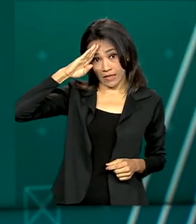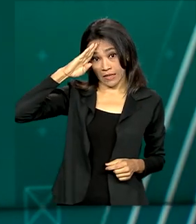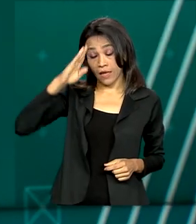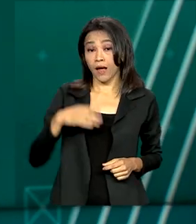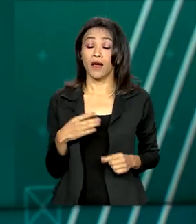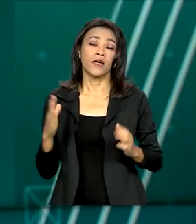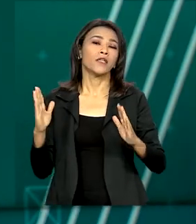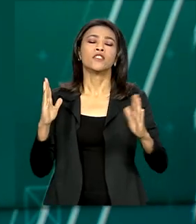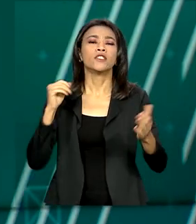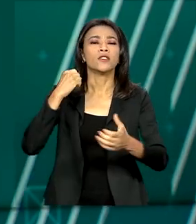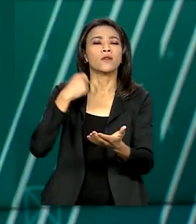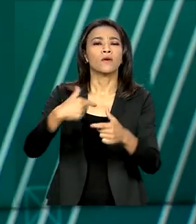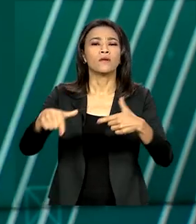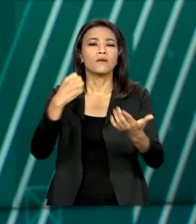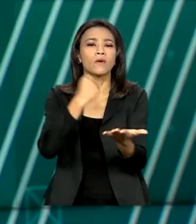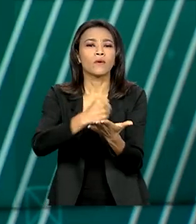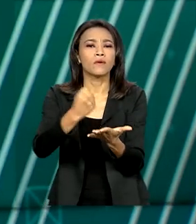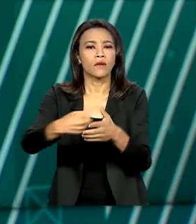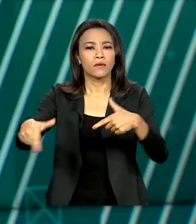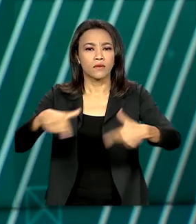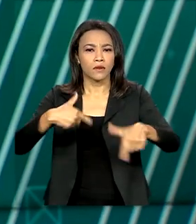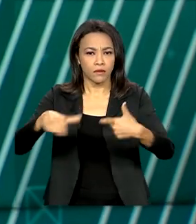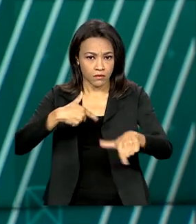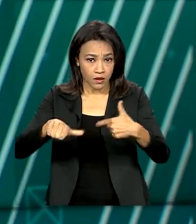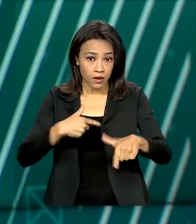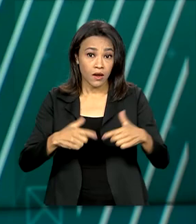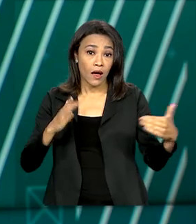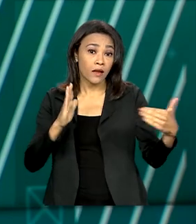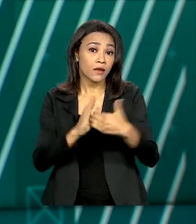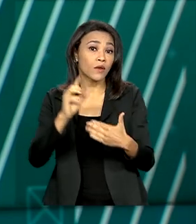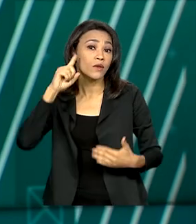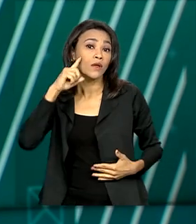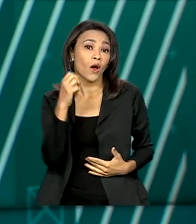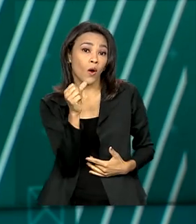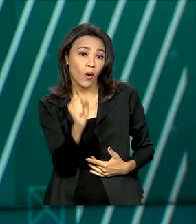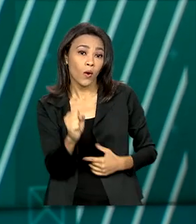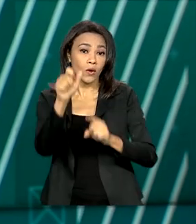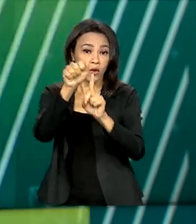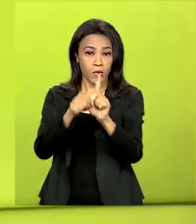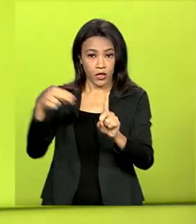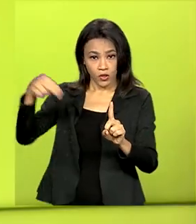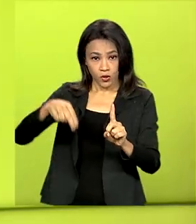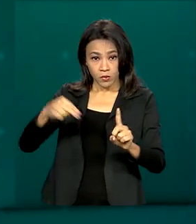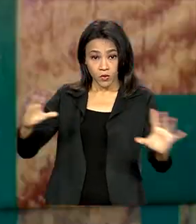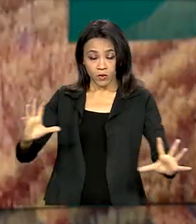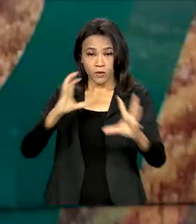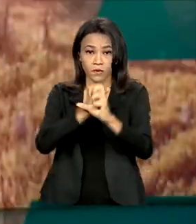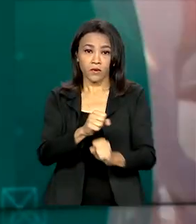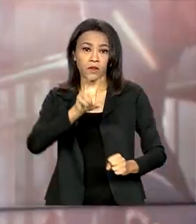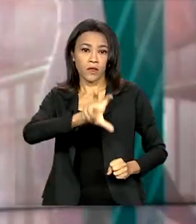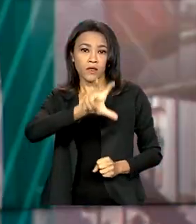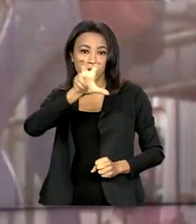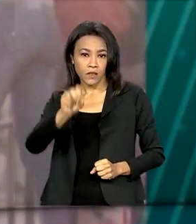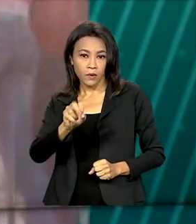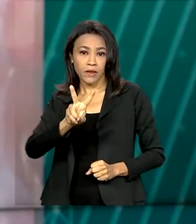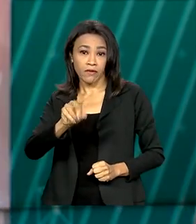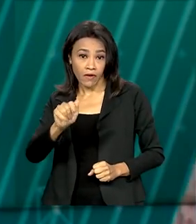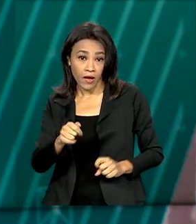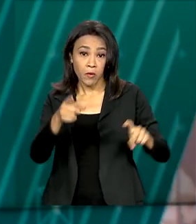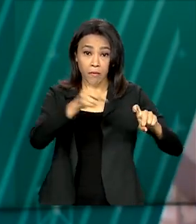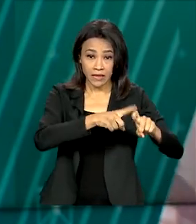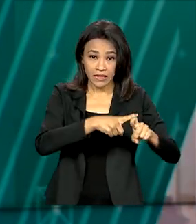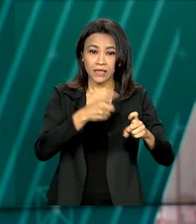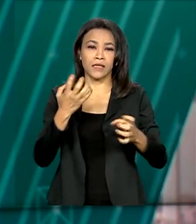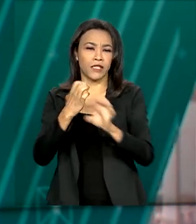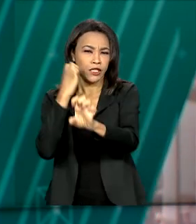Temporários da Marinha vão até o dia 8 de novembro. Ao todo, são 550 vagas de nível superior de Medicina,